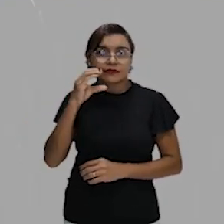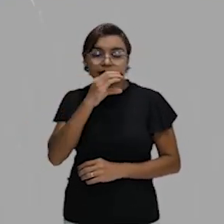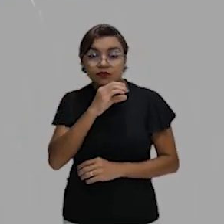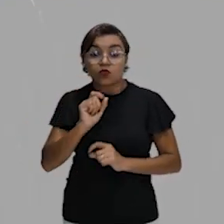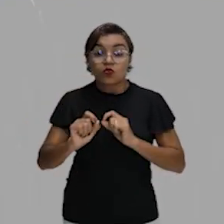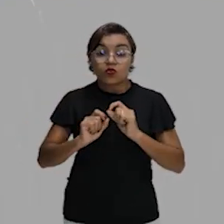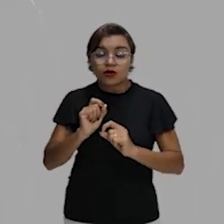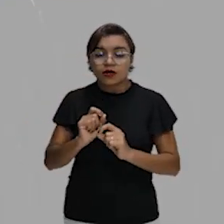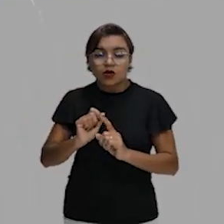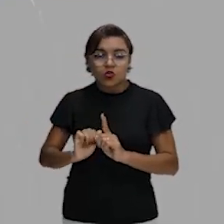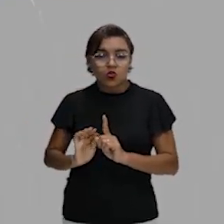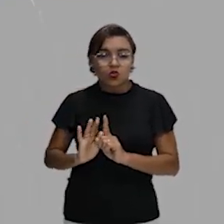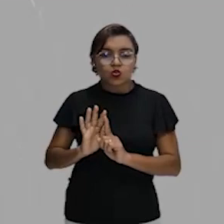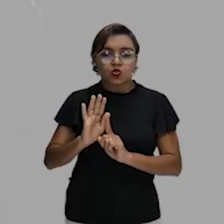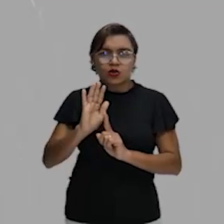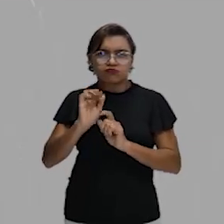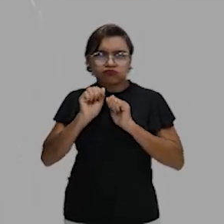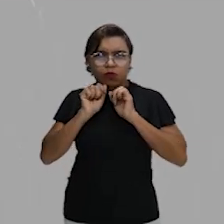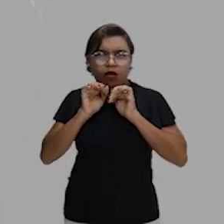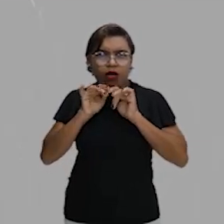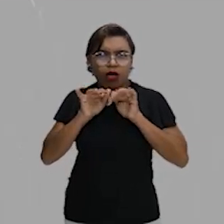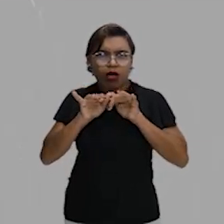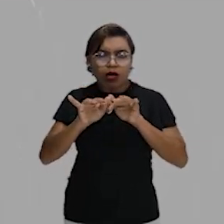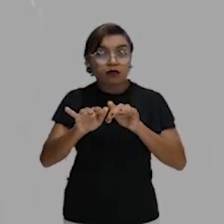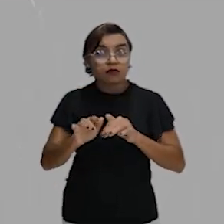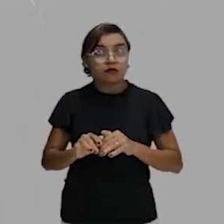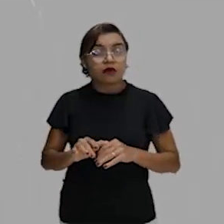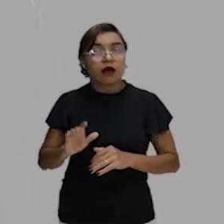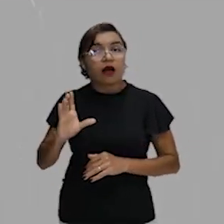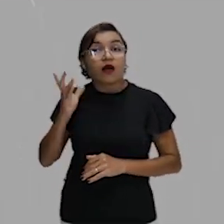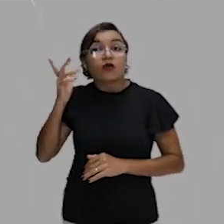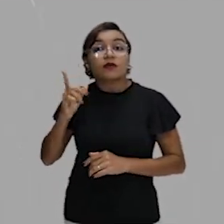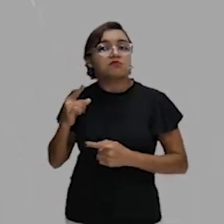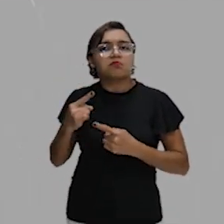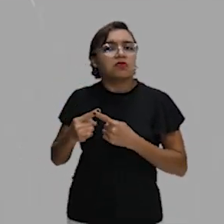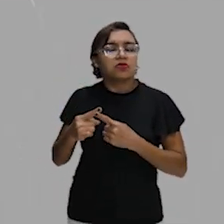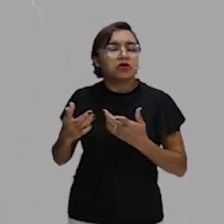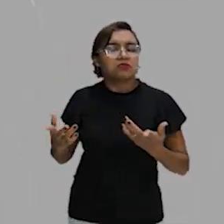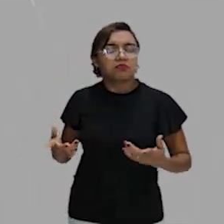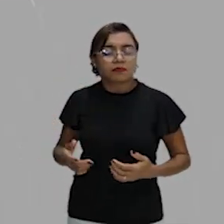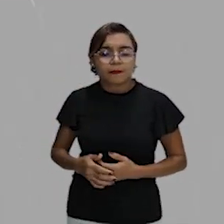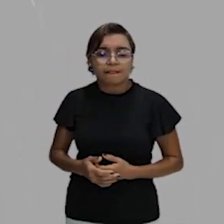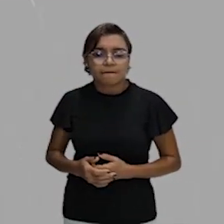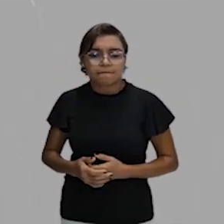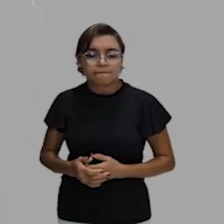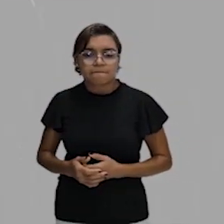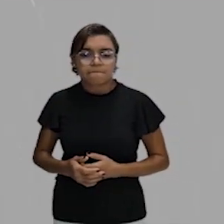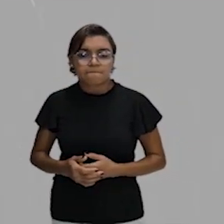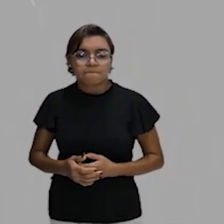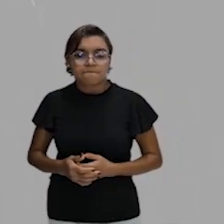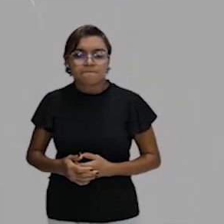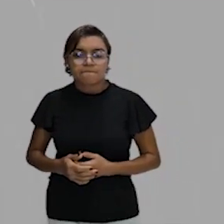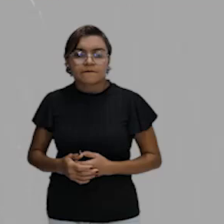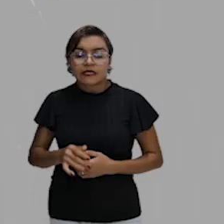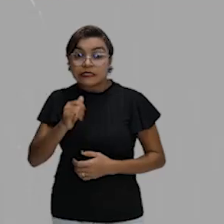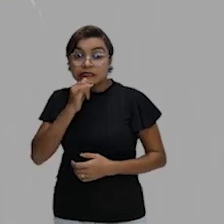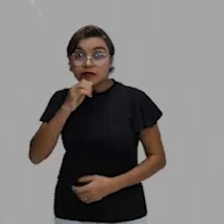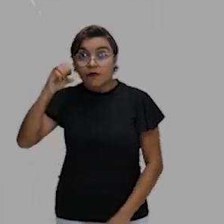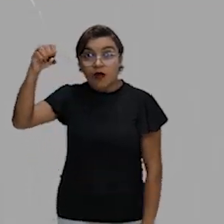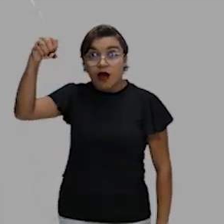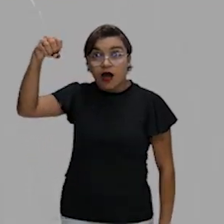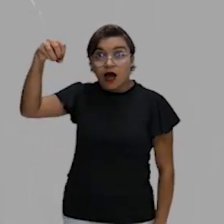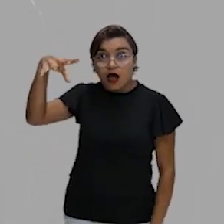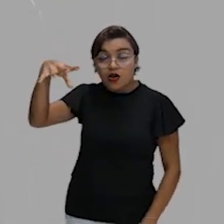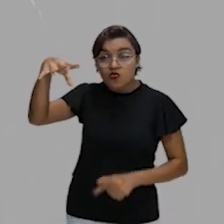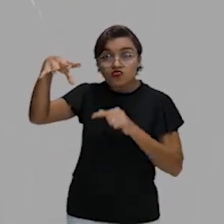para que esses gases poluentes sejam dispersos. Isso não acontece. Por quê, Marcos? Por quê? A luz não vai conseguir